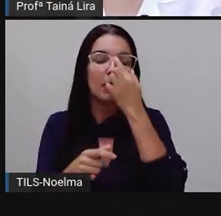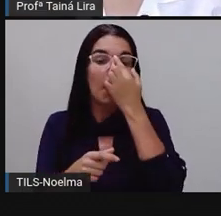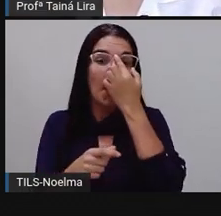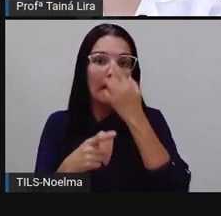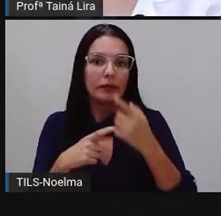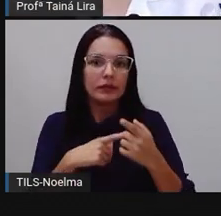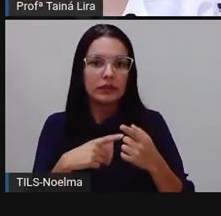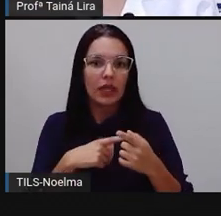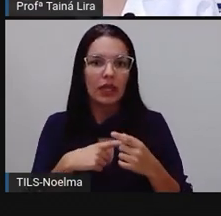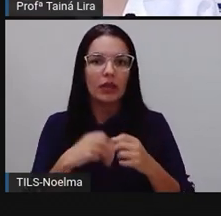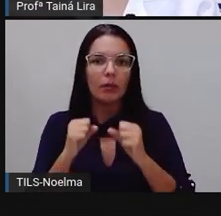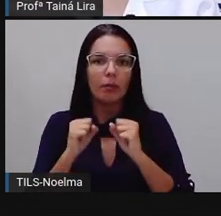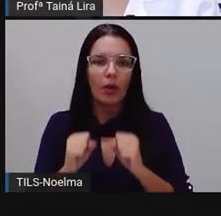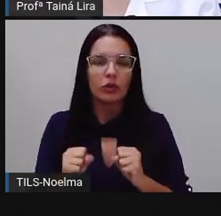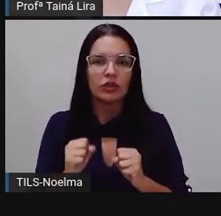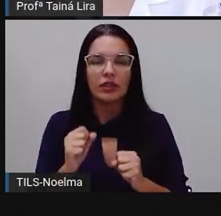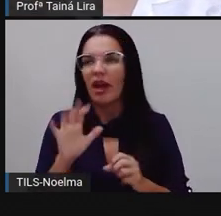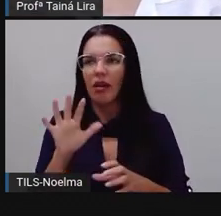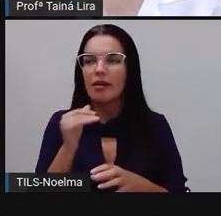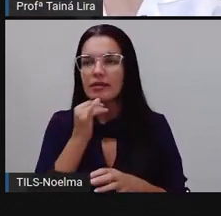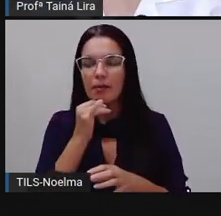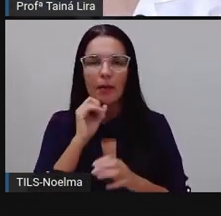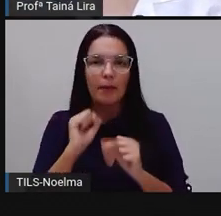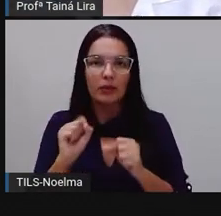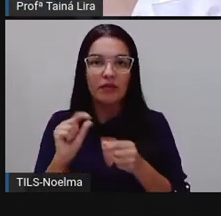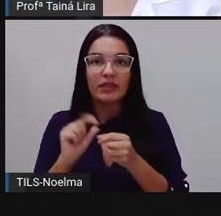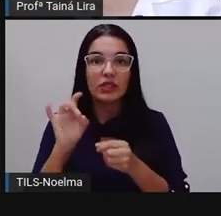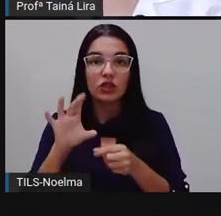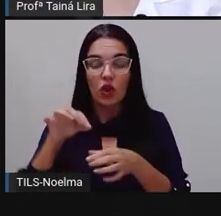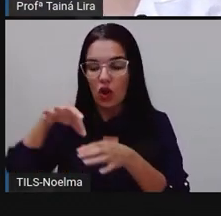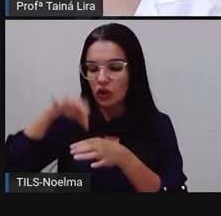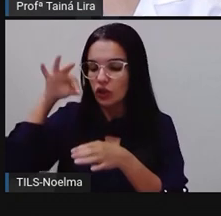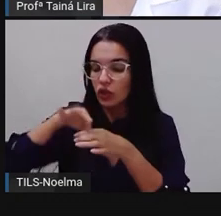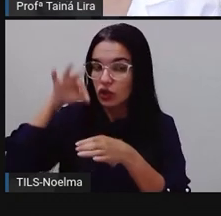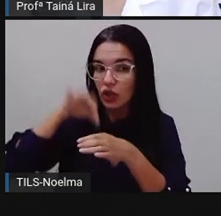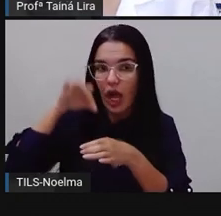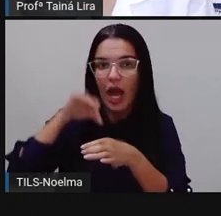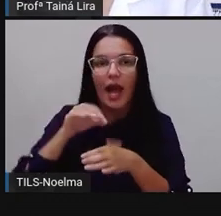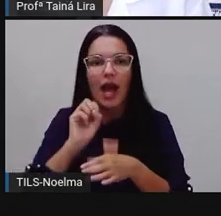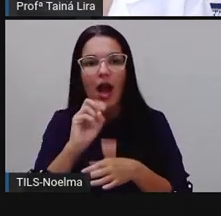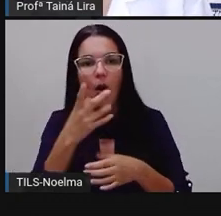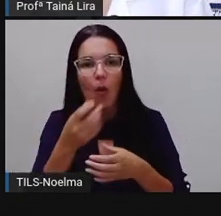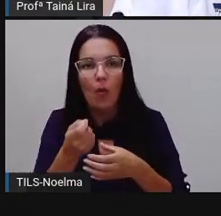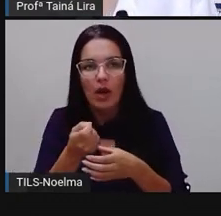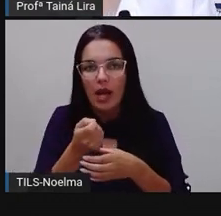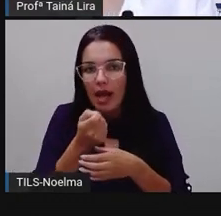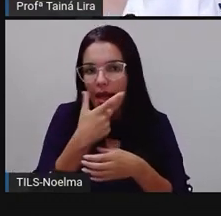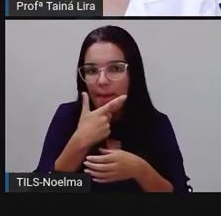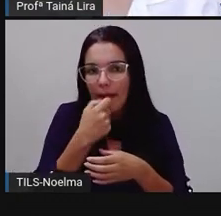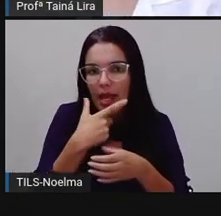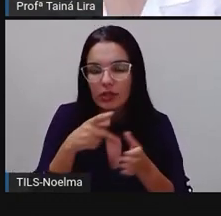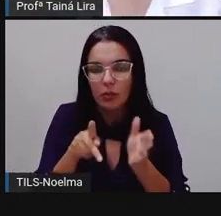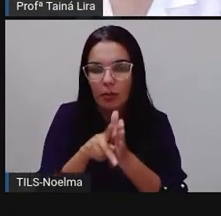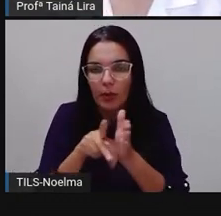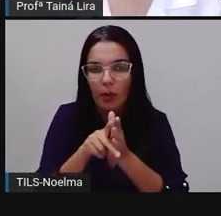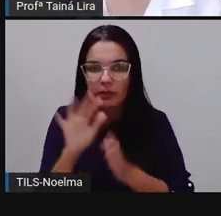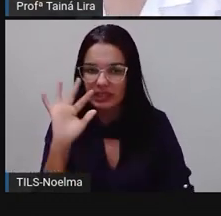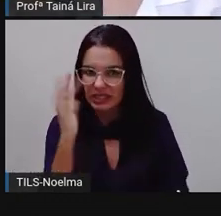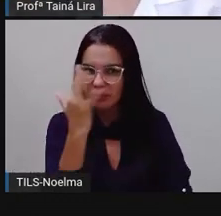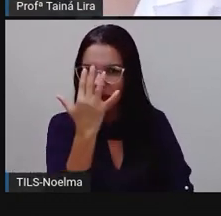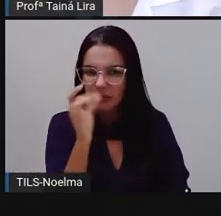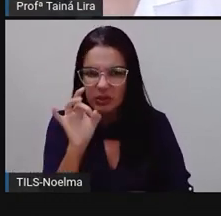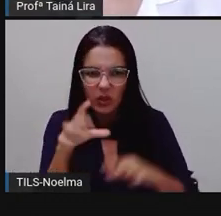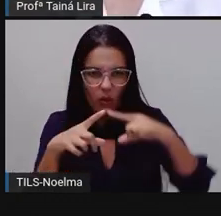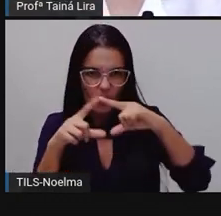a gente só pode fazer chá, xarope, né, remédios com as plantas se a gente utilizar ali as